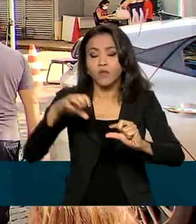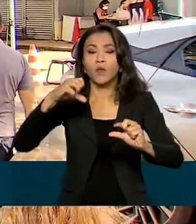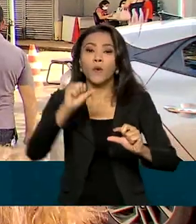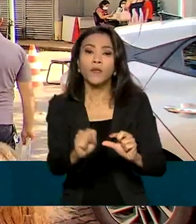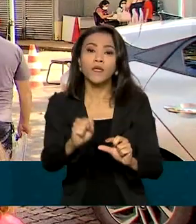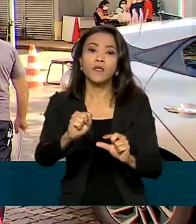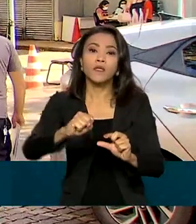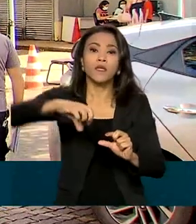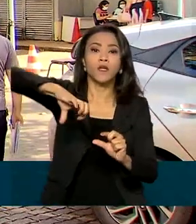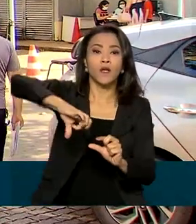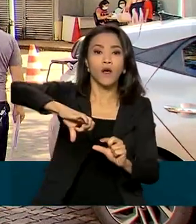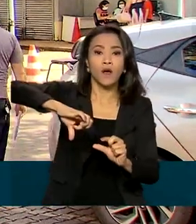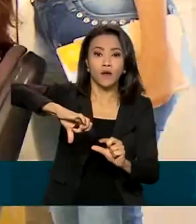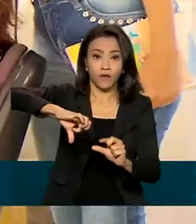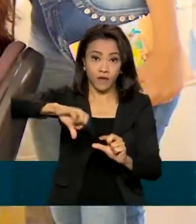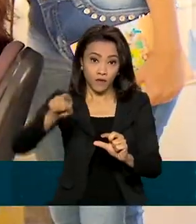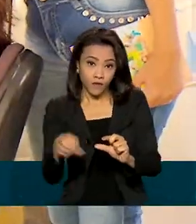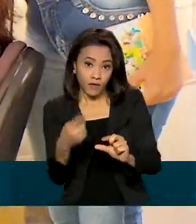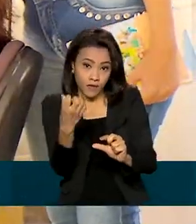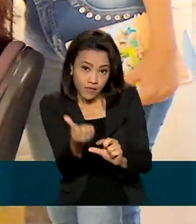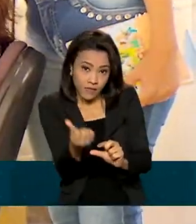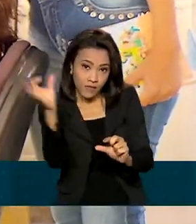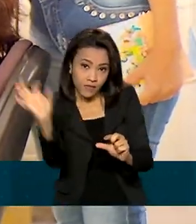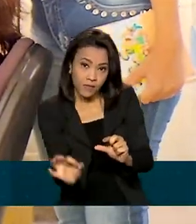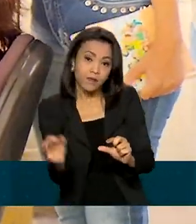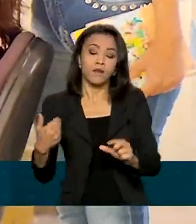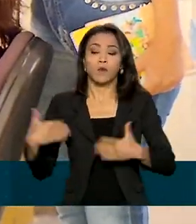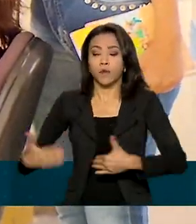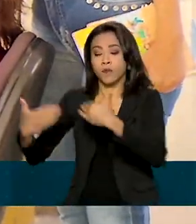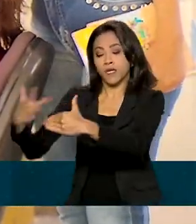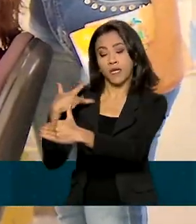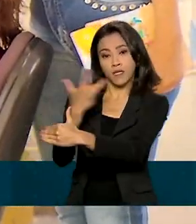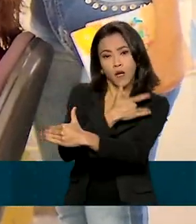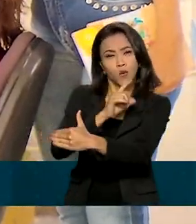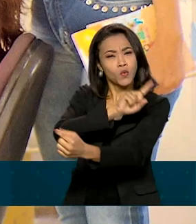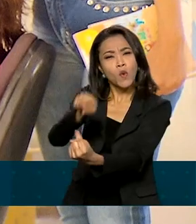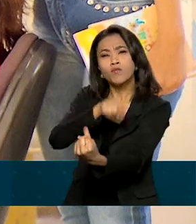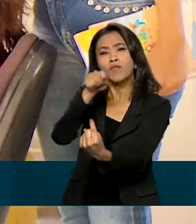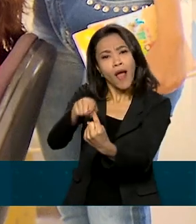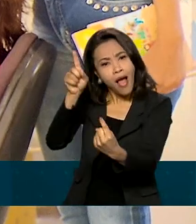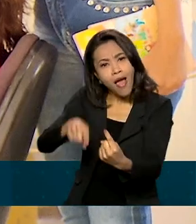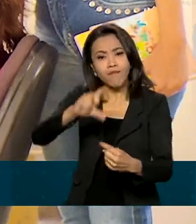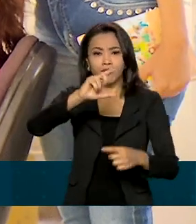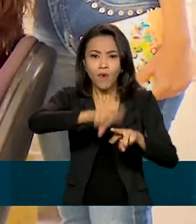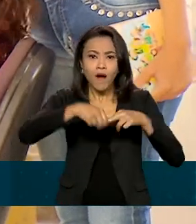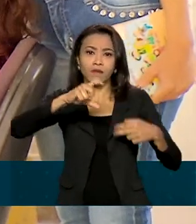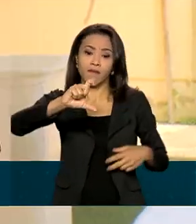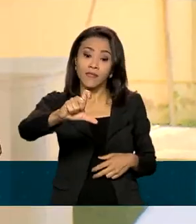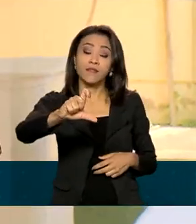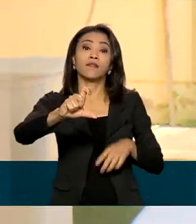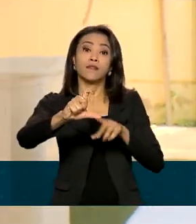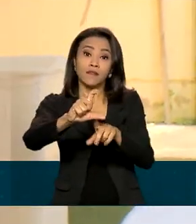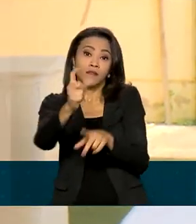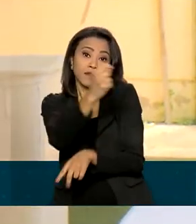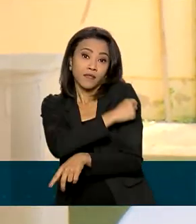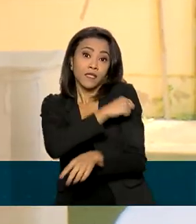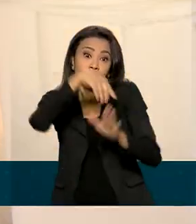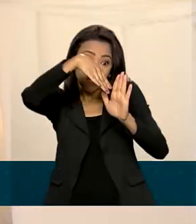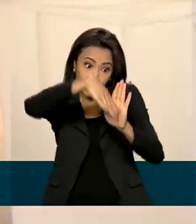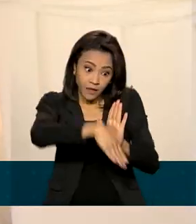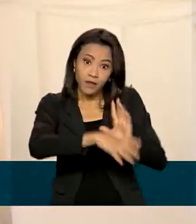,6%. Segundo o Ministério da Saúde, a vacina é a principal responsável por essa queda acentuada nos números.